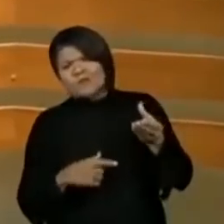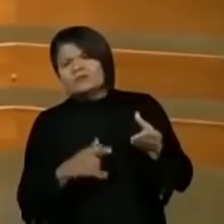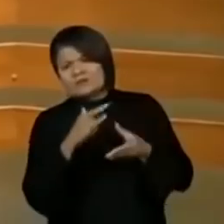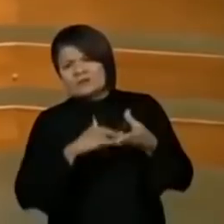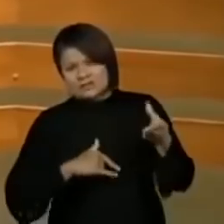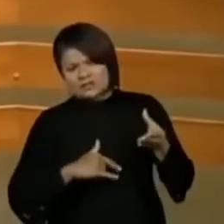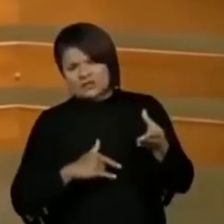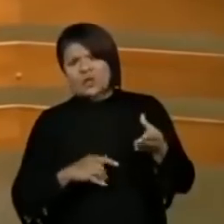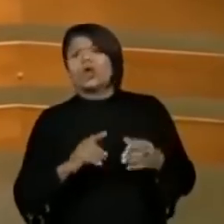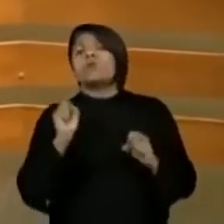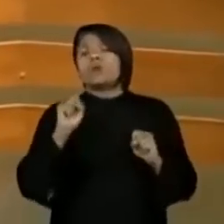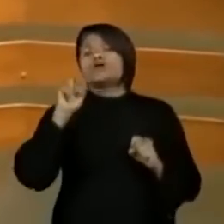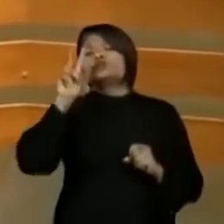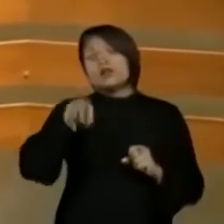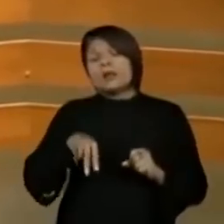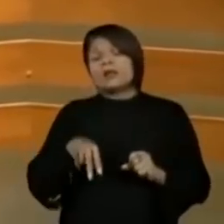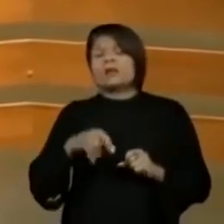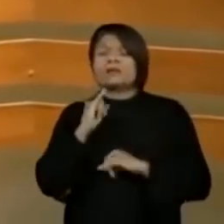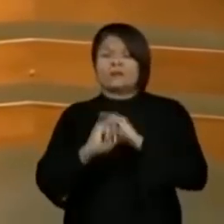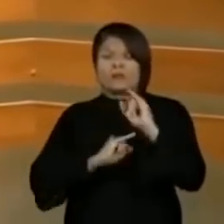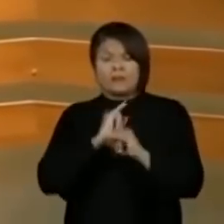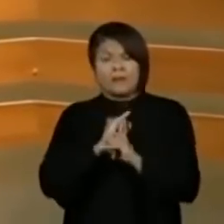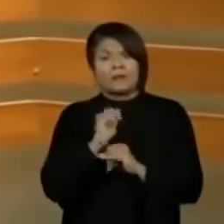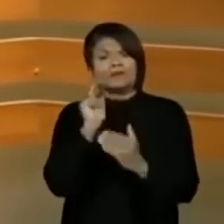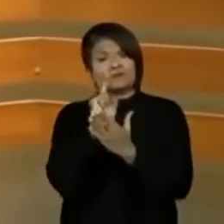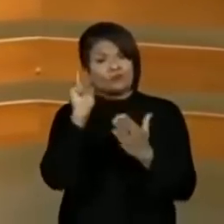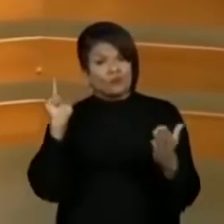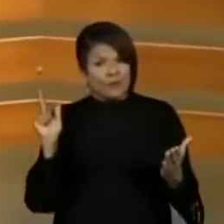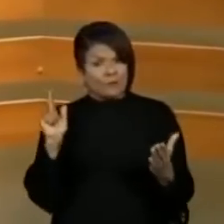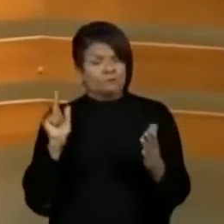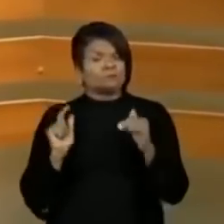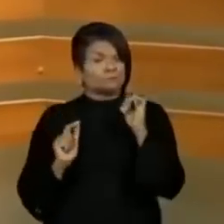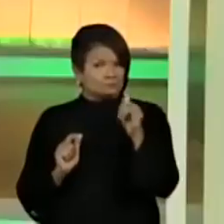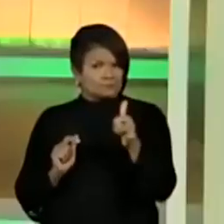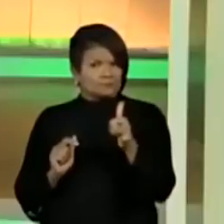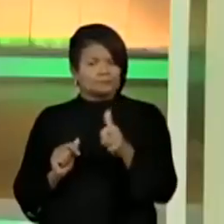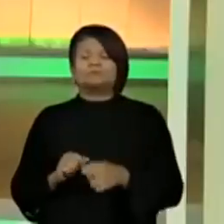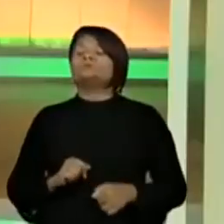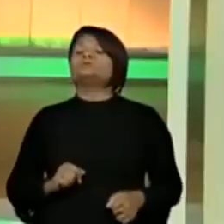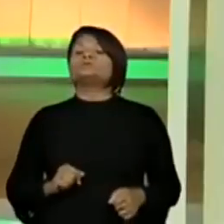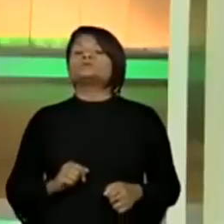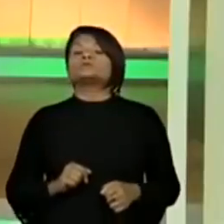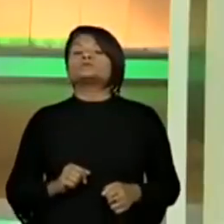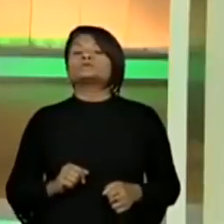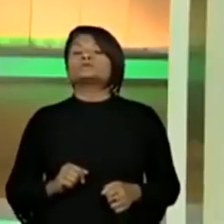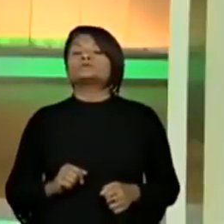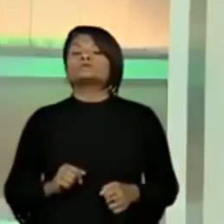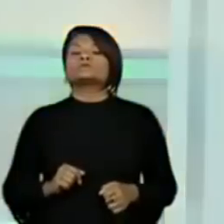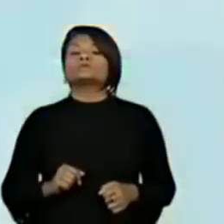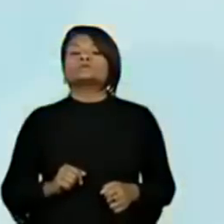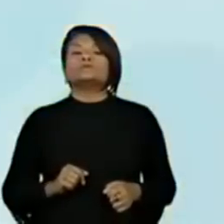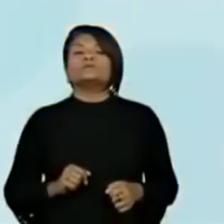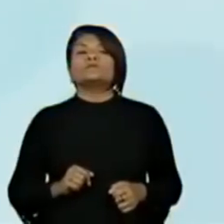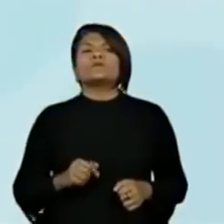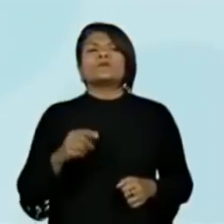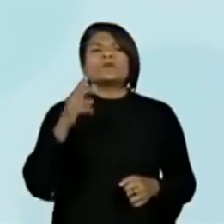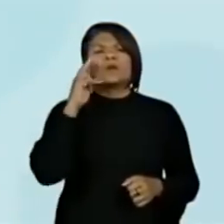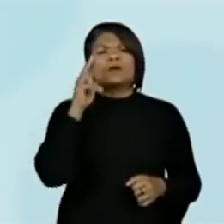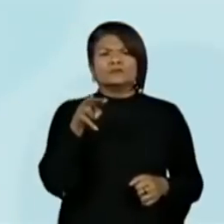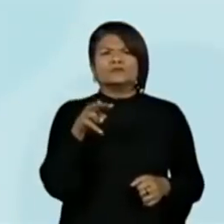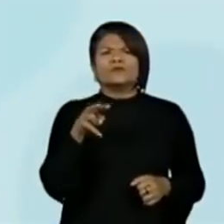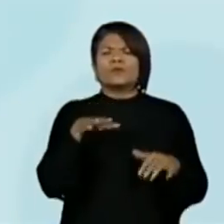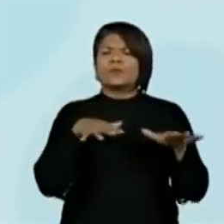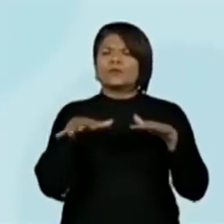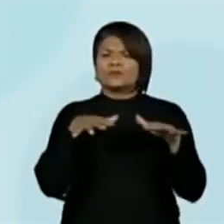internet, ler nos jornais. Texto é o que não falta. Beleza? Vamos lá. Leia, releia. Vocês viram o movimento que